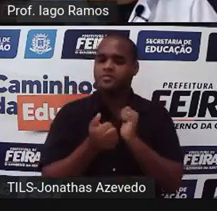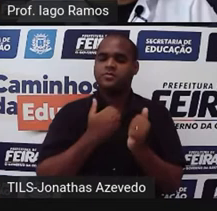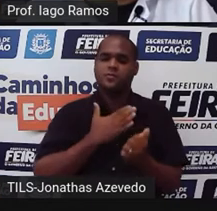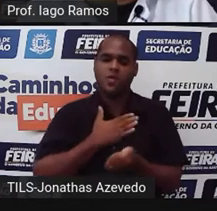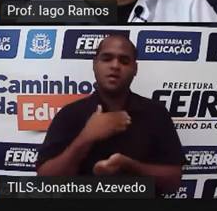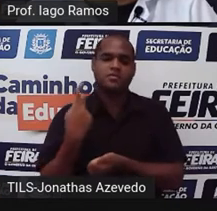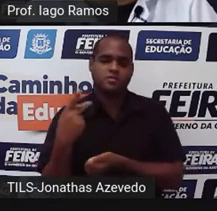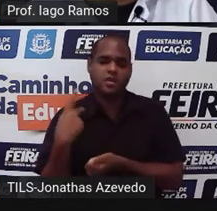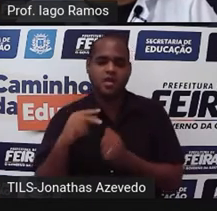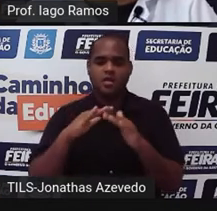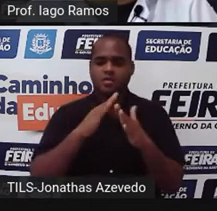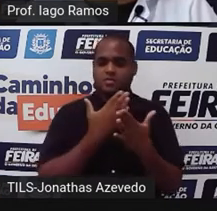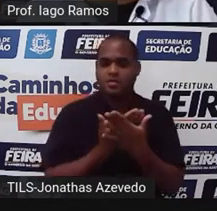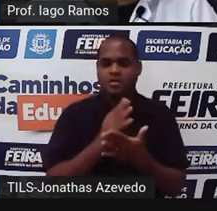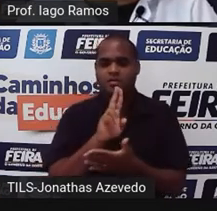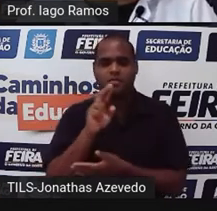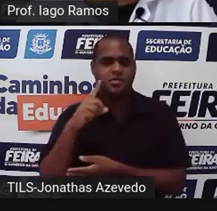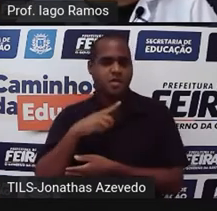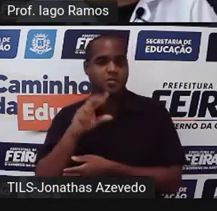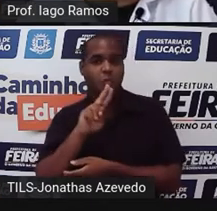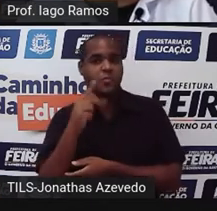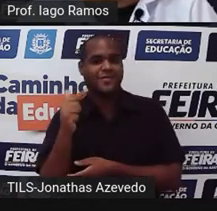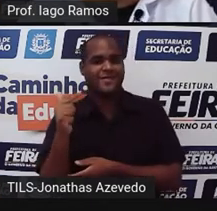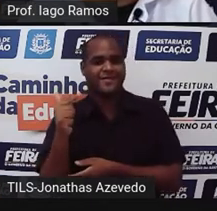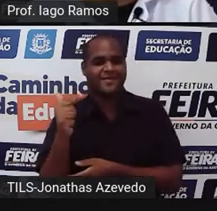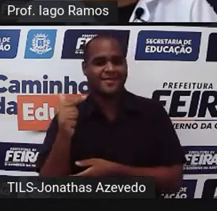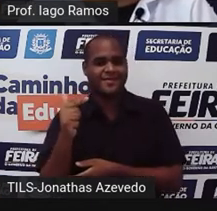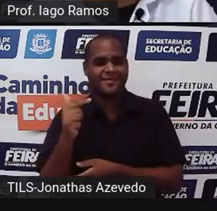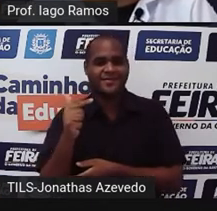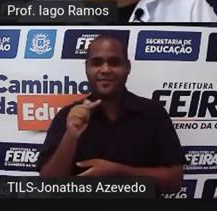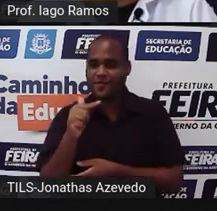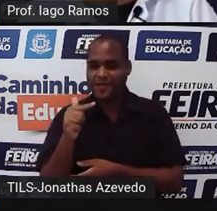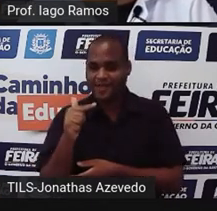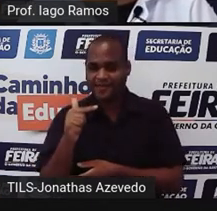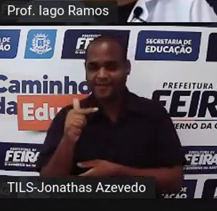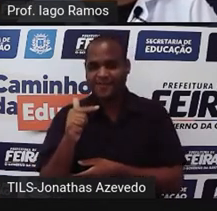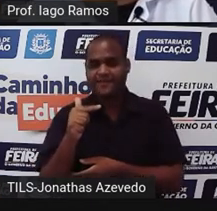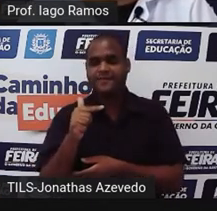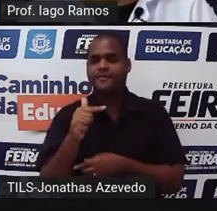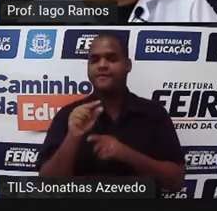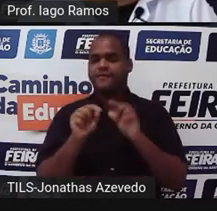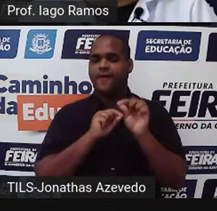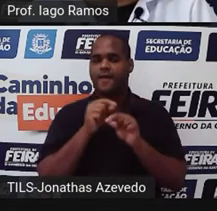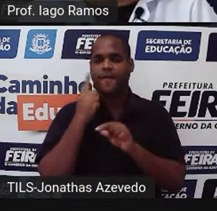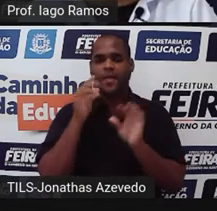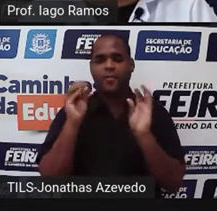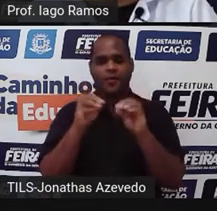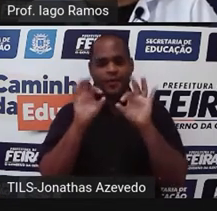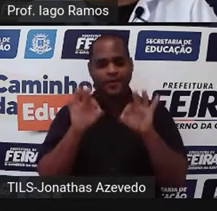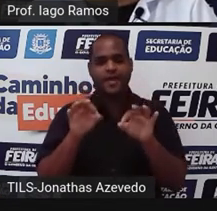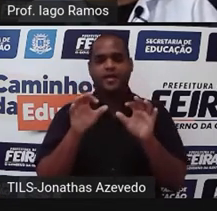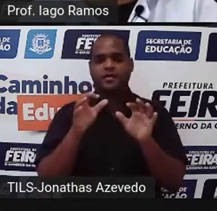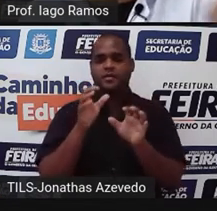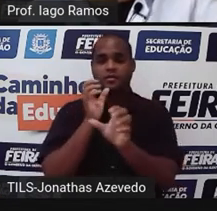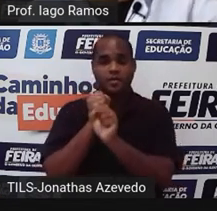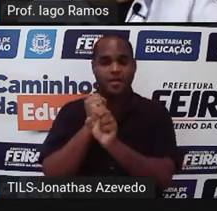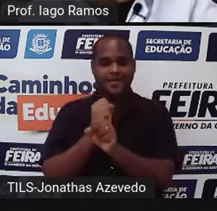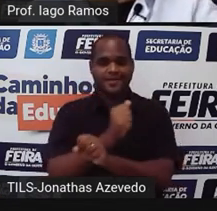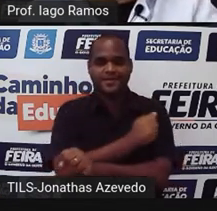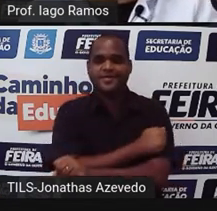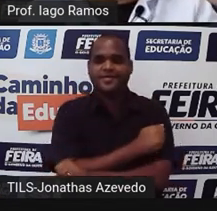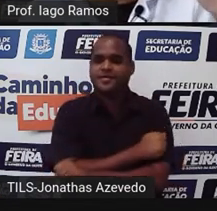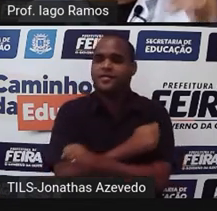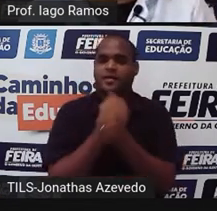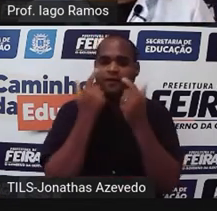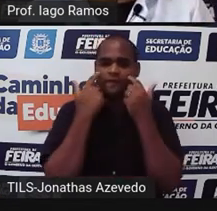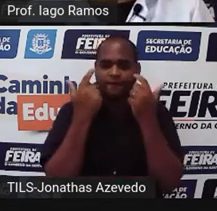a escola, o nome é sem nome, tá bom? E aí se colocou a quantidade de alunos. E aí foi fazendo